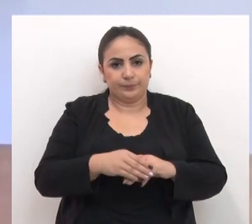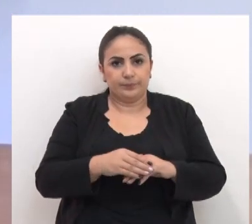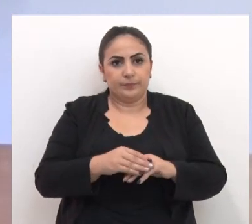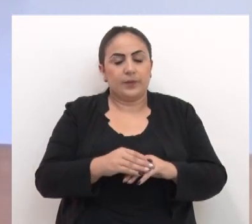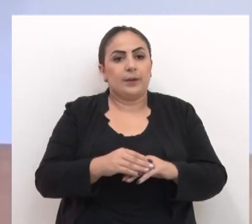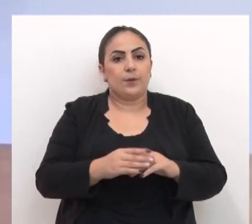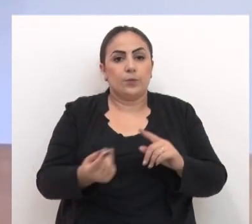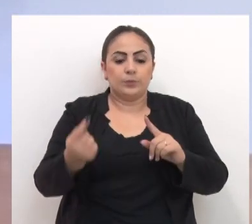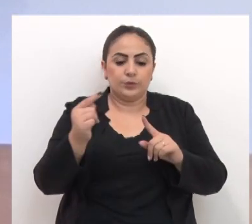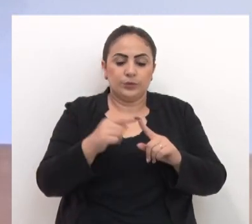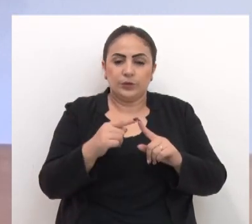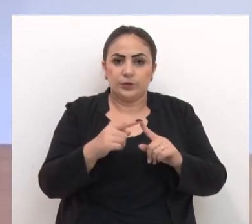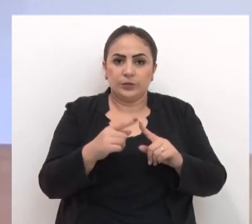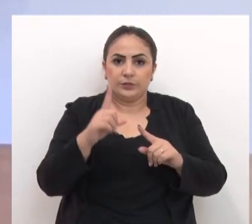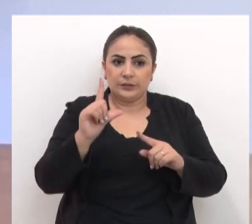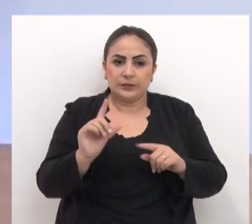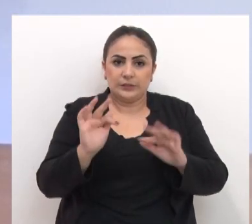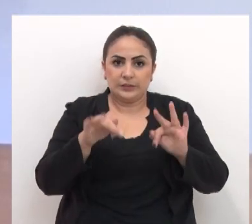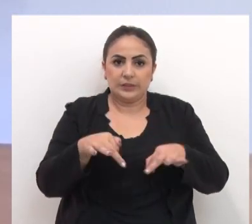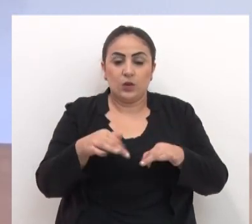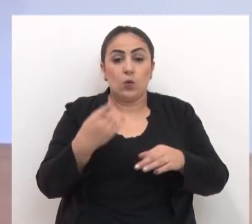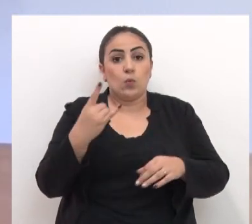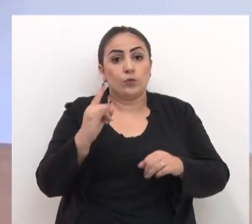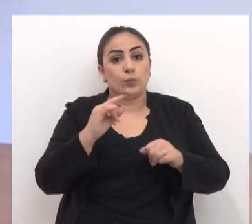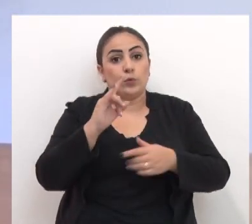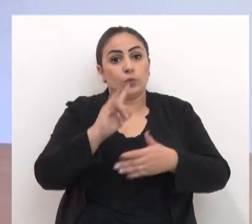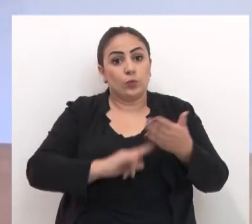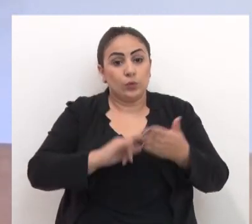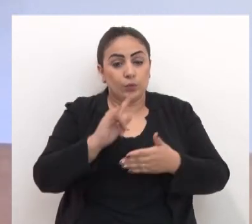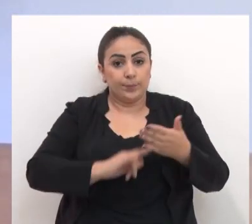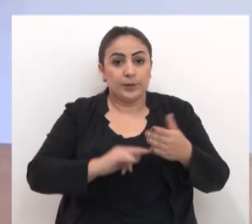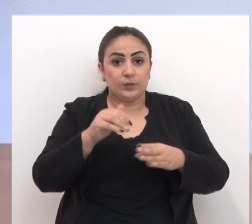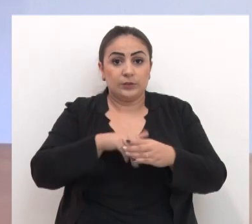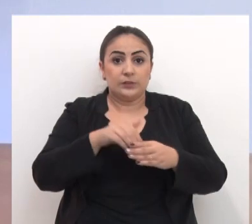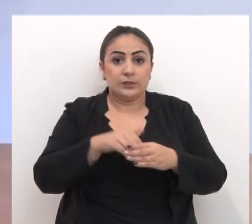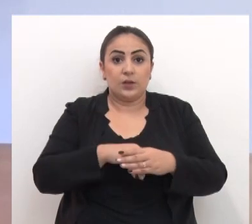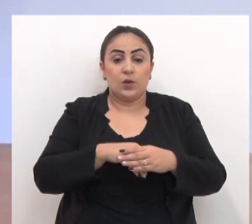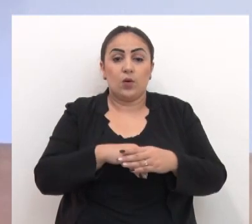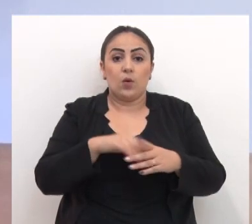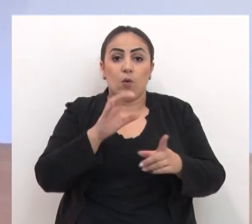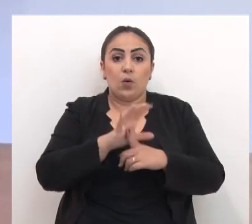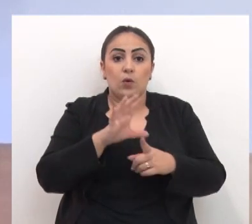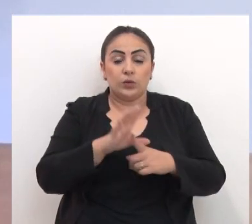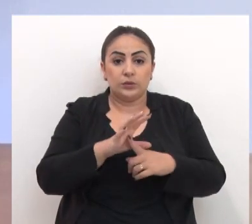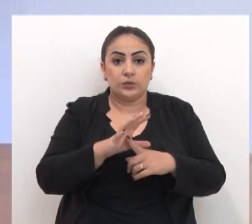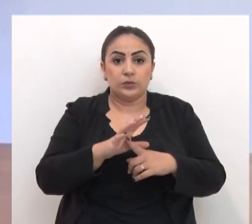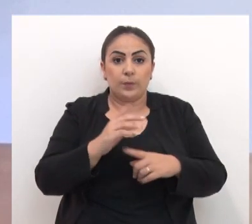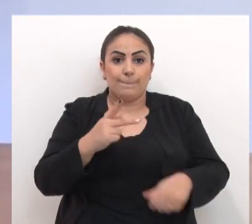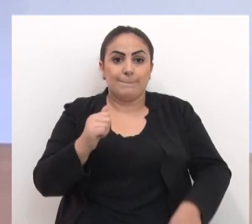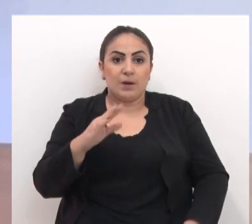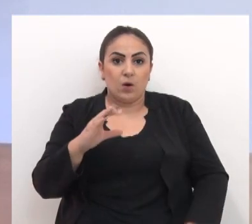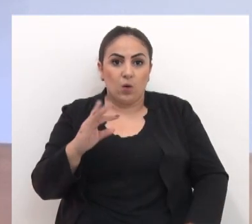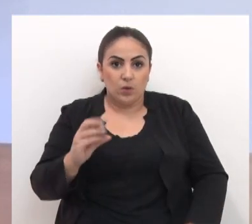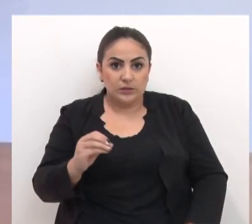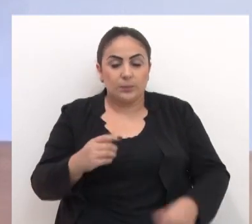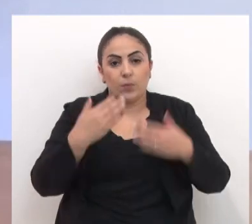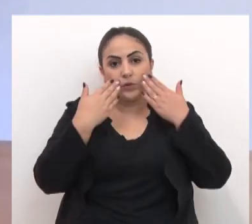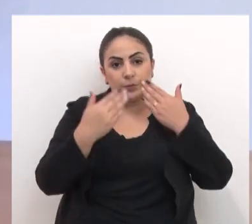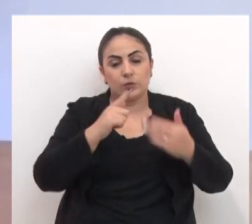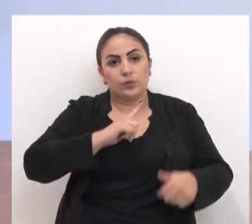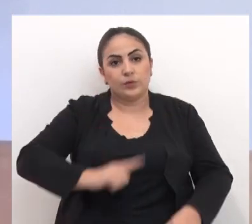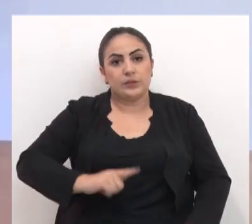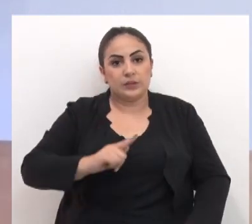mesma sessão plenária e para finalizar o último documento em votação contraria o pacote apresentado pelo